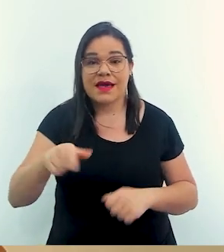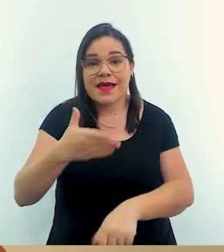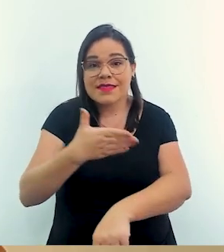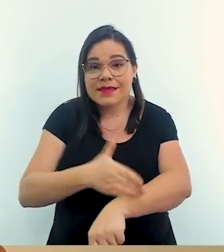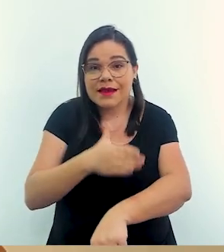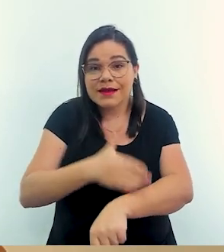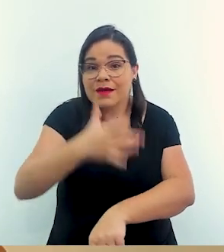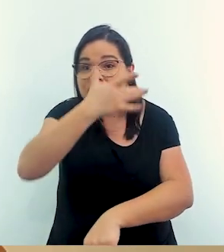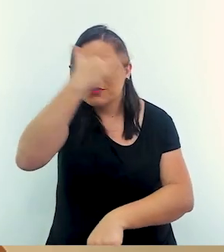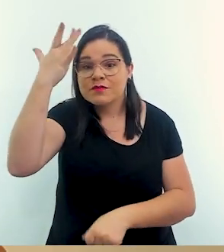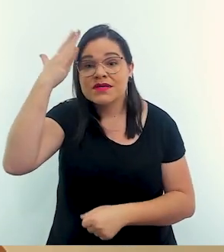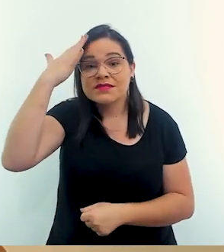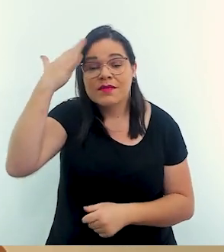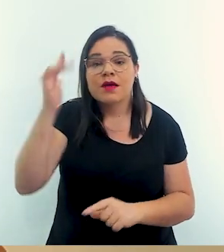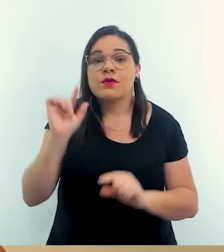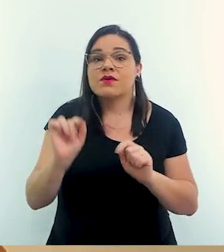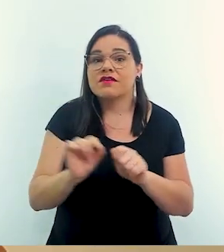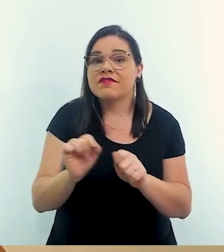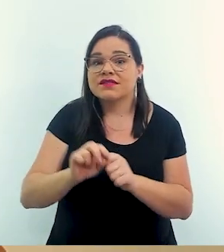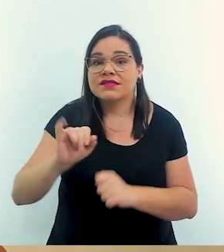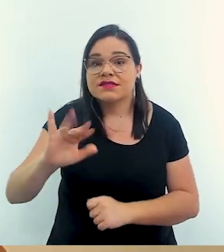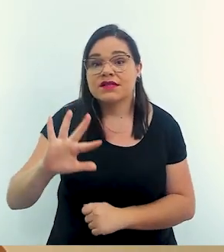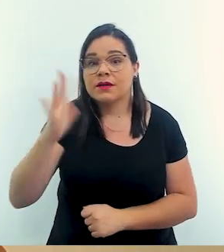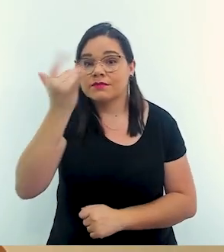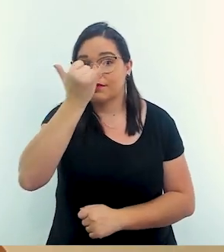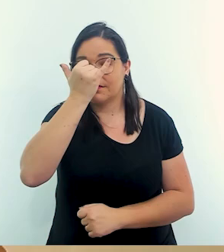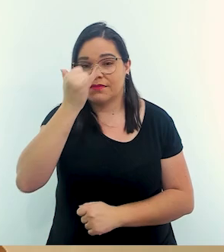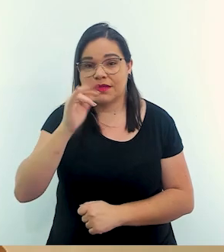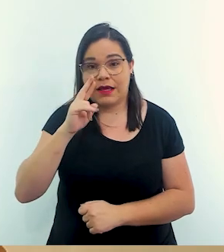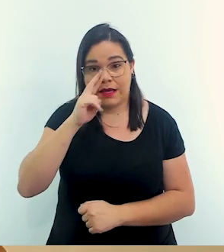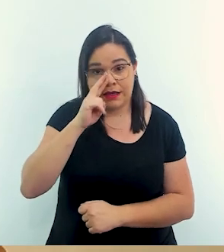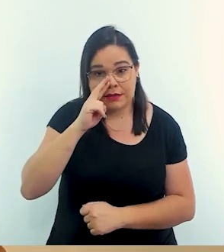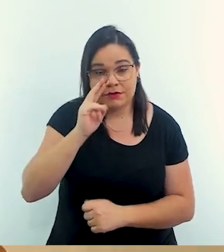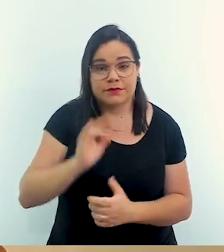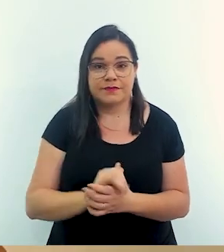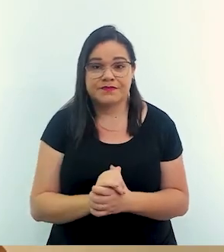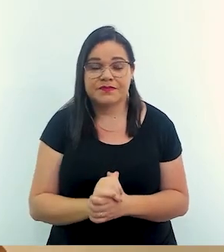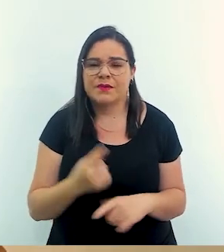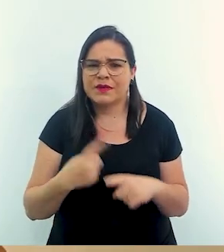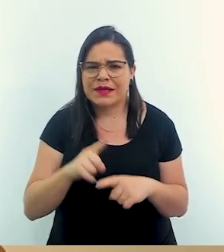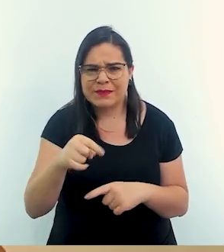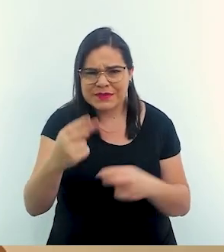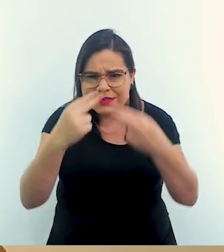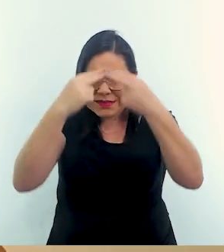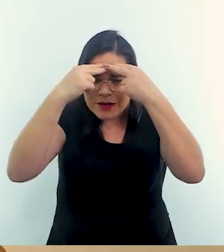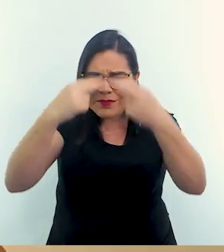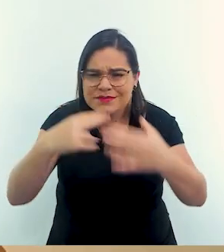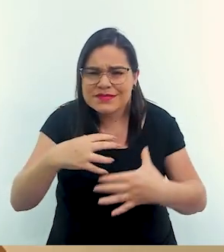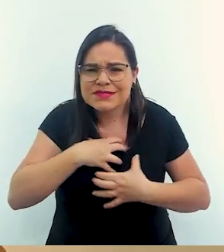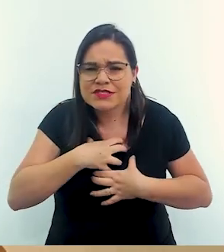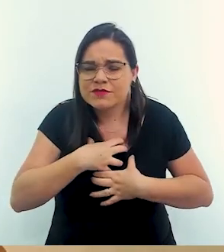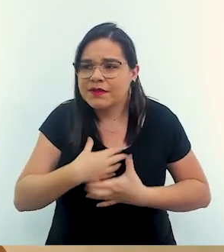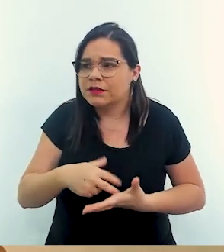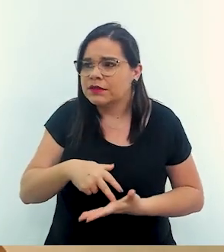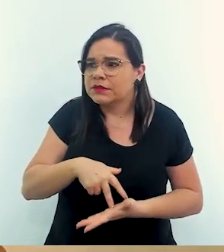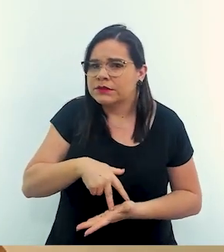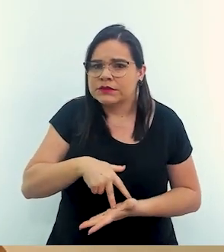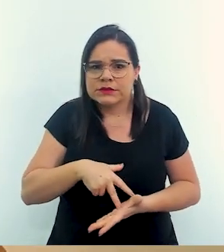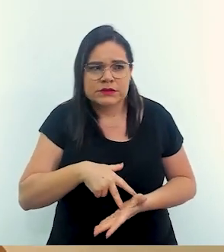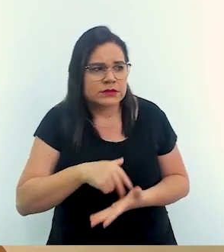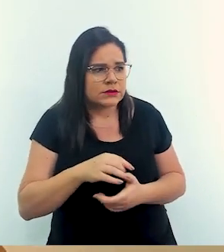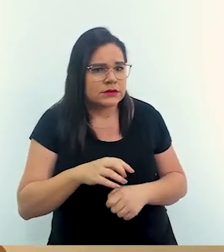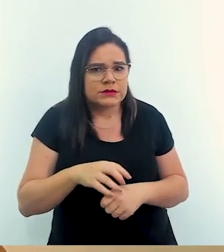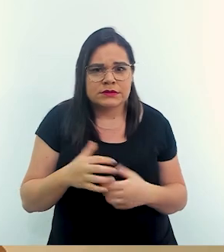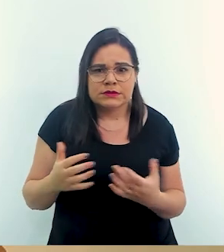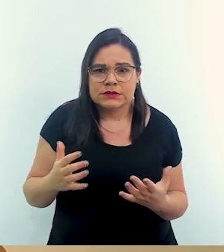é treinar as pessoas pra saber o que fazer numa situação de risco porque depois desse trauma a sensação de insegurança